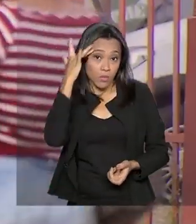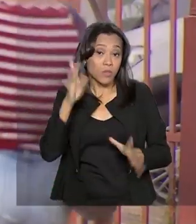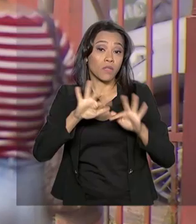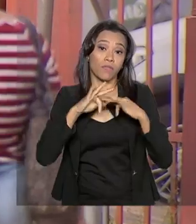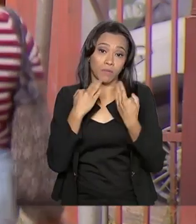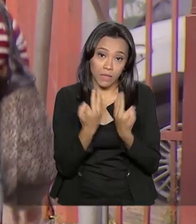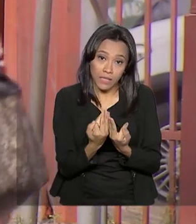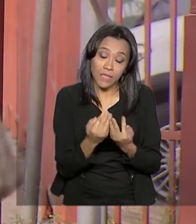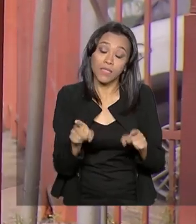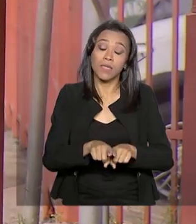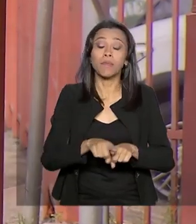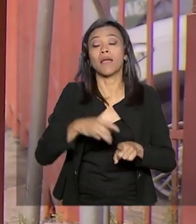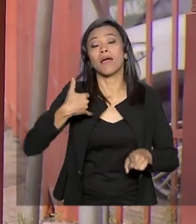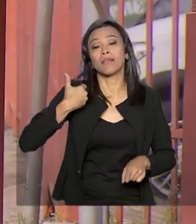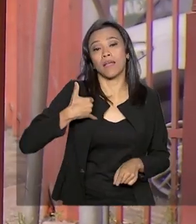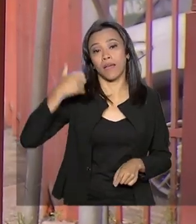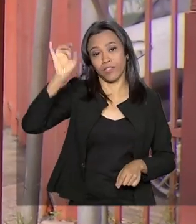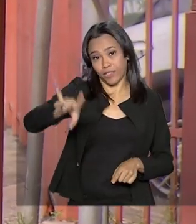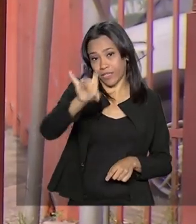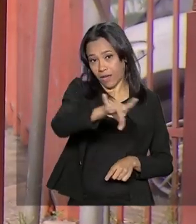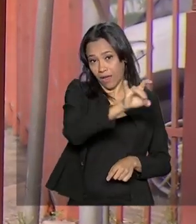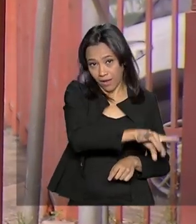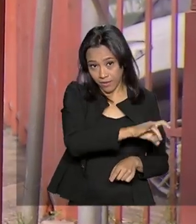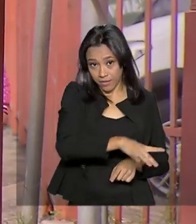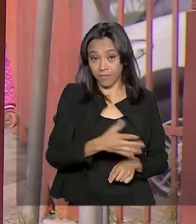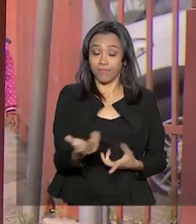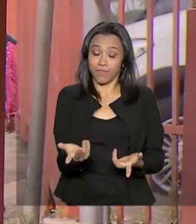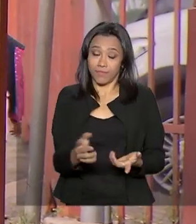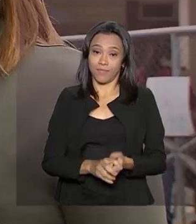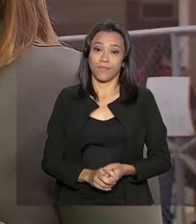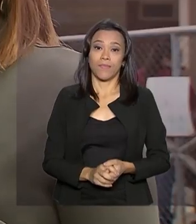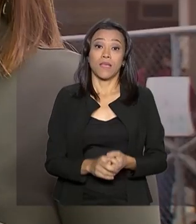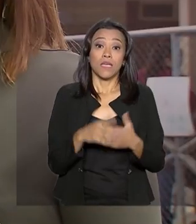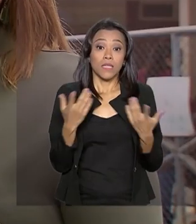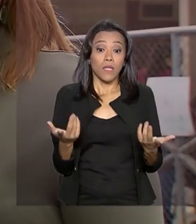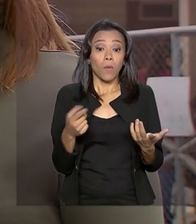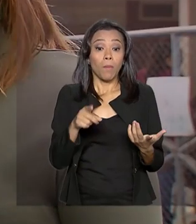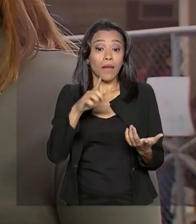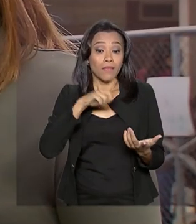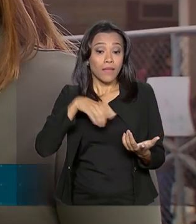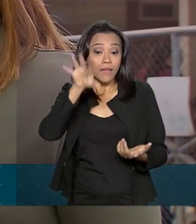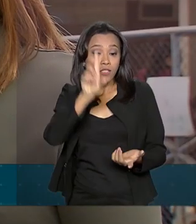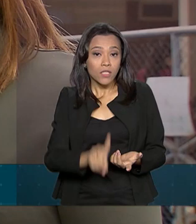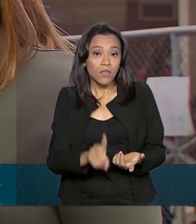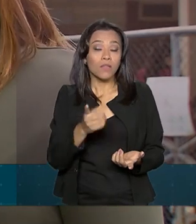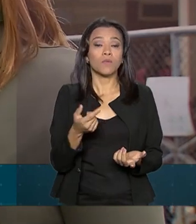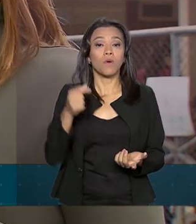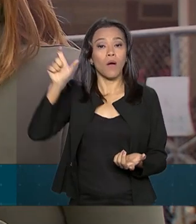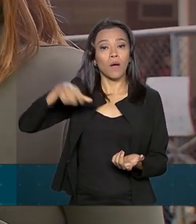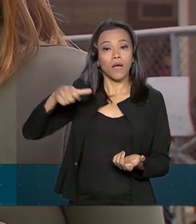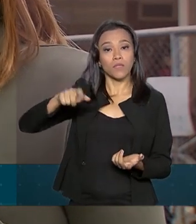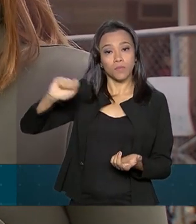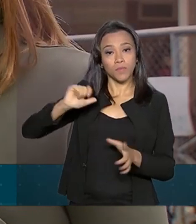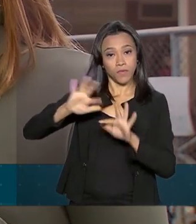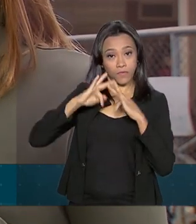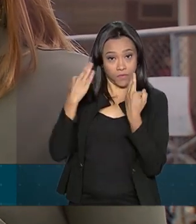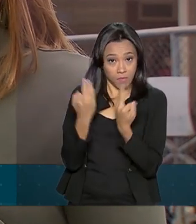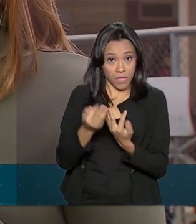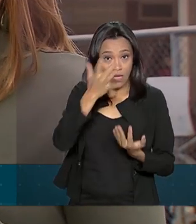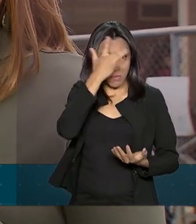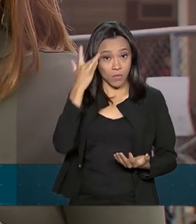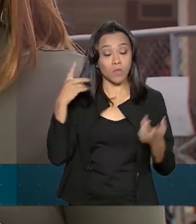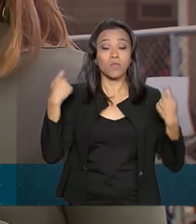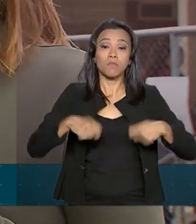família e a idade de cada um e a renda declarada. E para ter direito ao Bolsa Família, os beneficiários